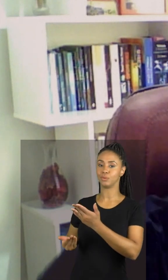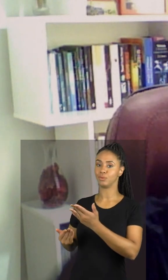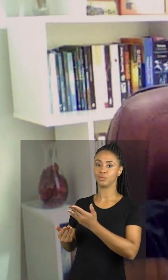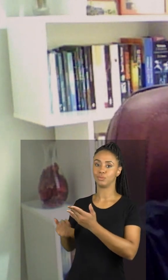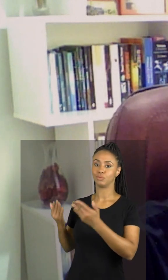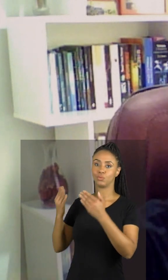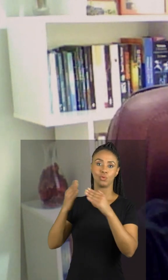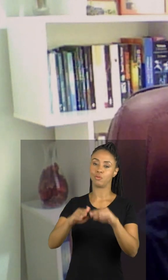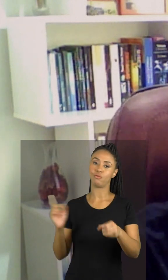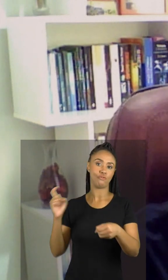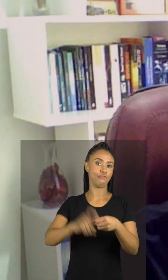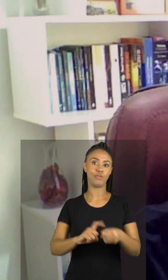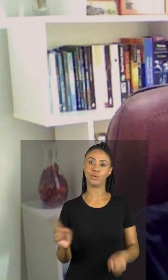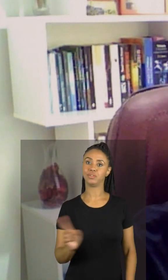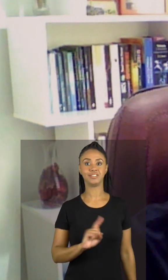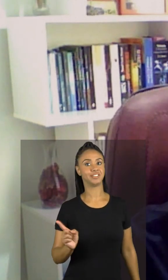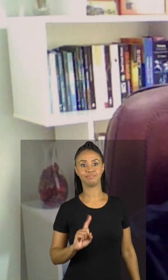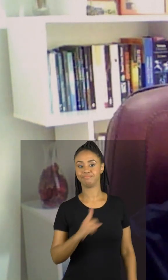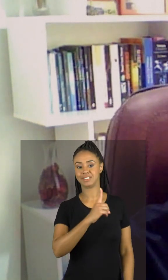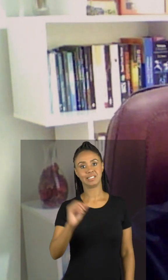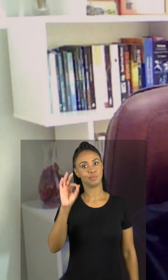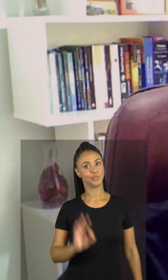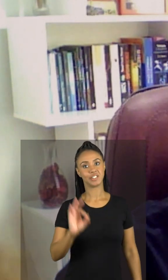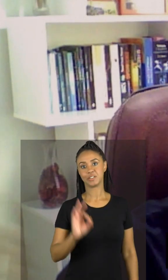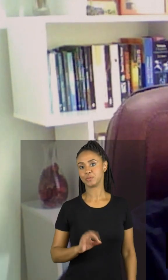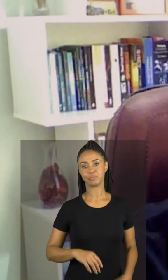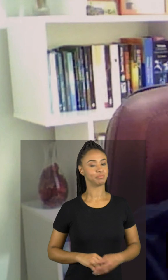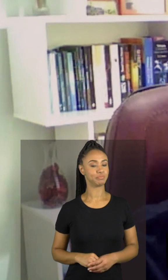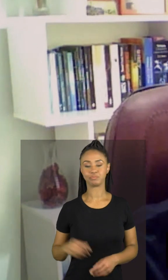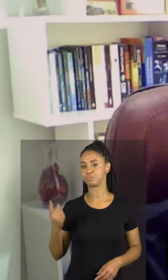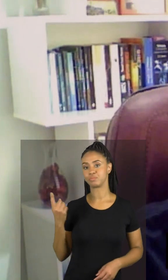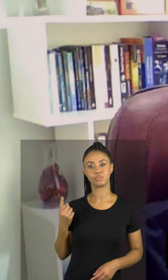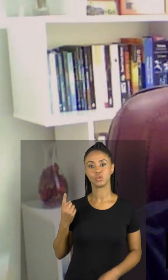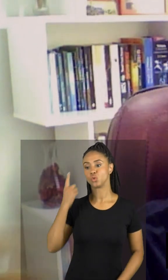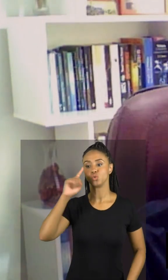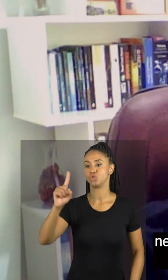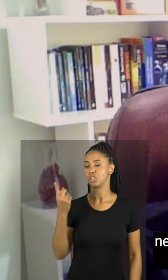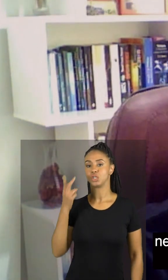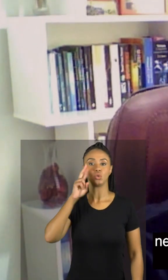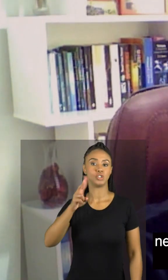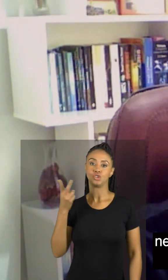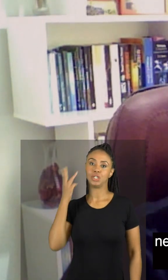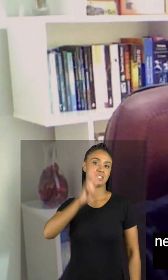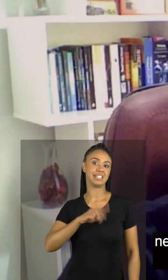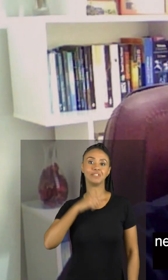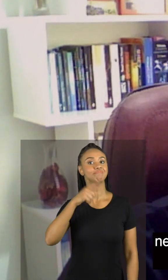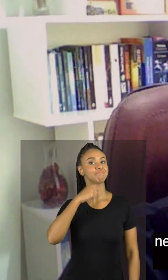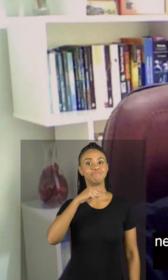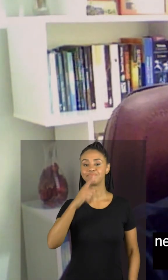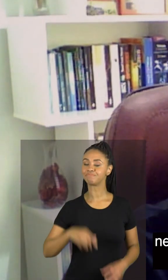vai ser totalmente compensada nem na primeira oportunidade de sono, nem na segunda, nem na